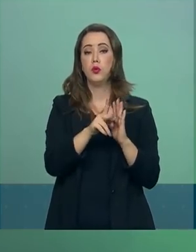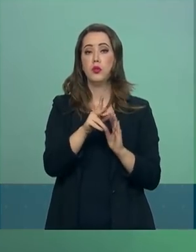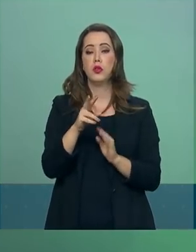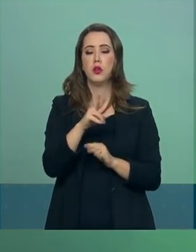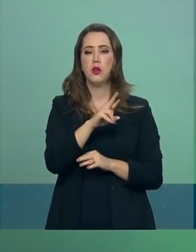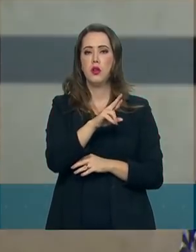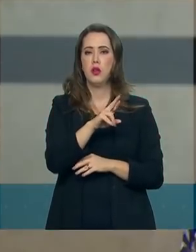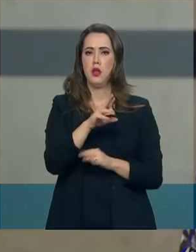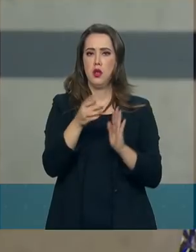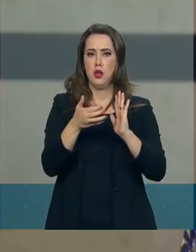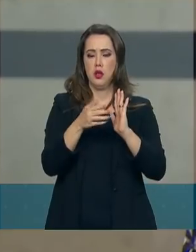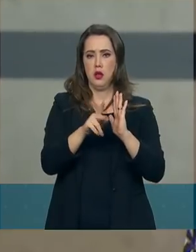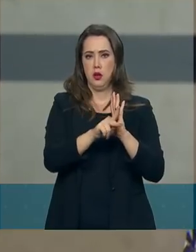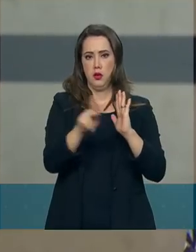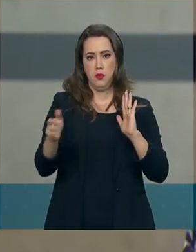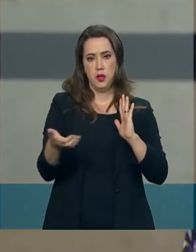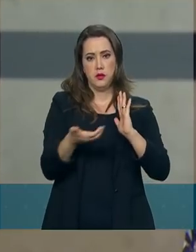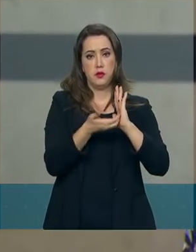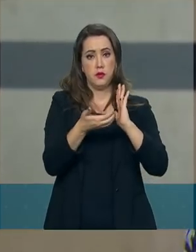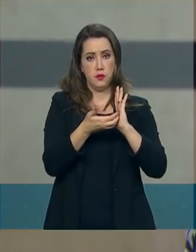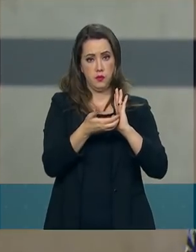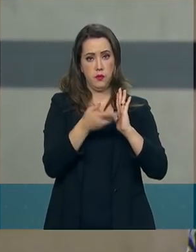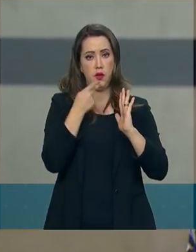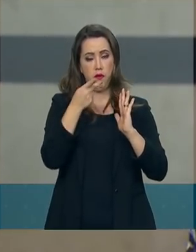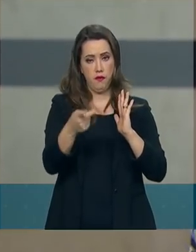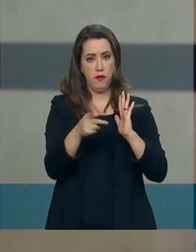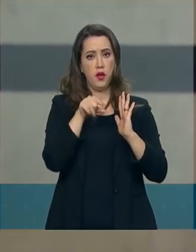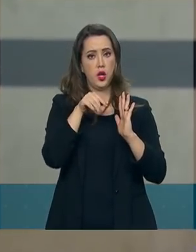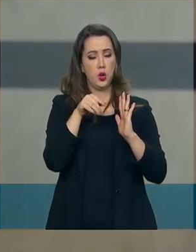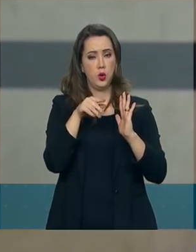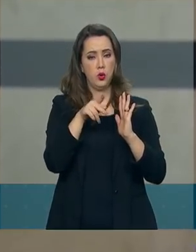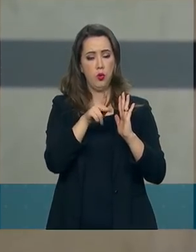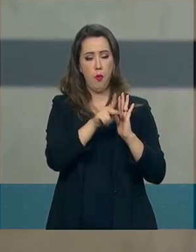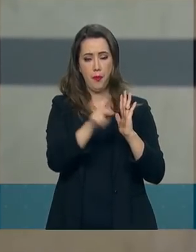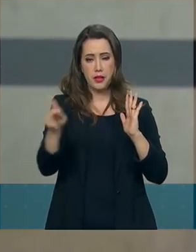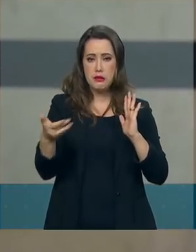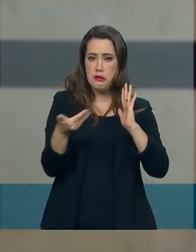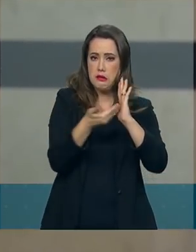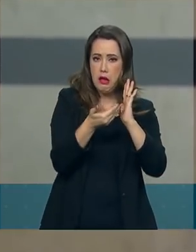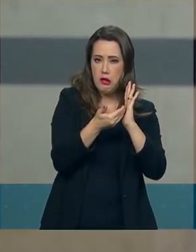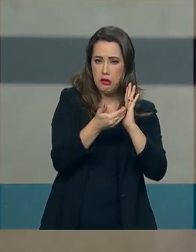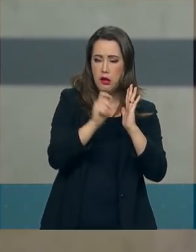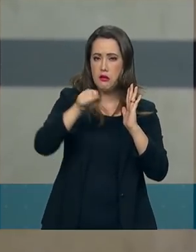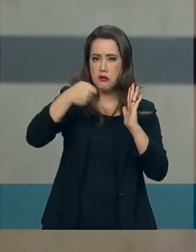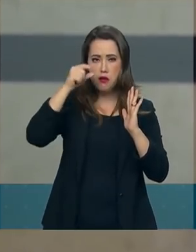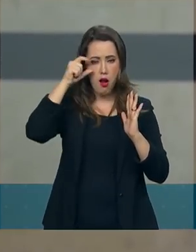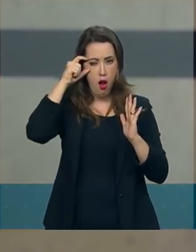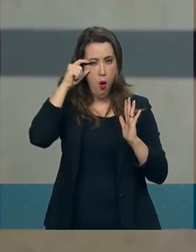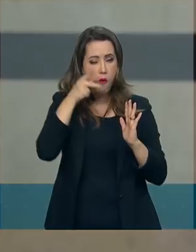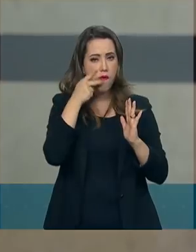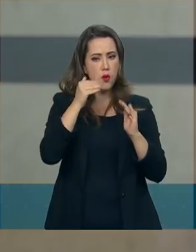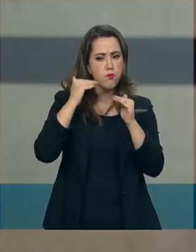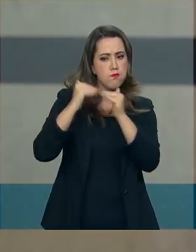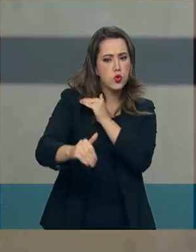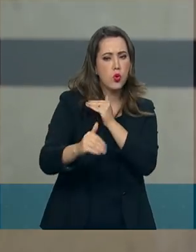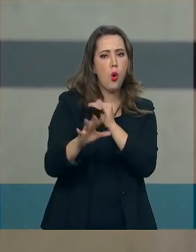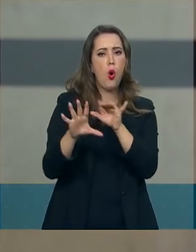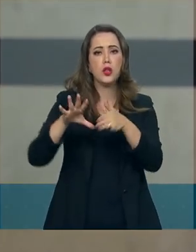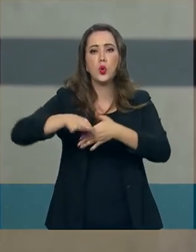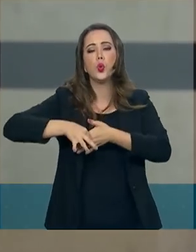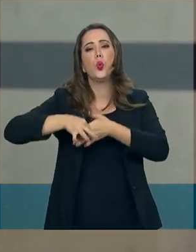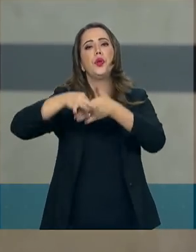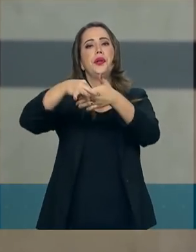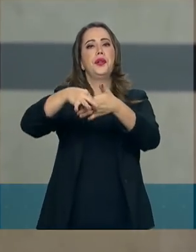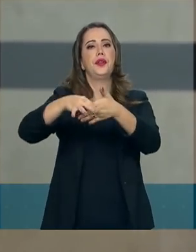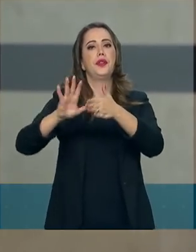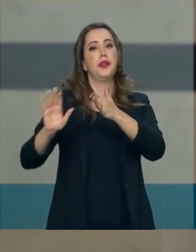que rompeu com o líder do governo, o Major Vitor Hugo. Não é de hoje que há algumas reclamações em relação à atuação do líder. Eu queria